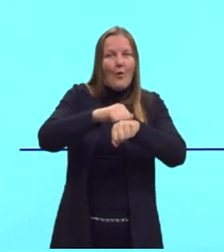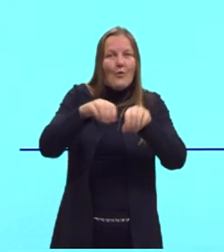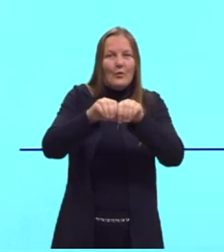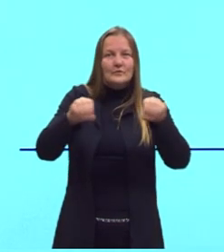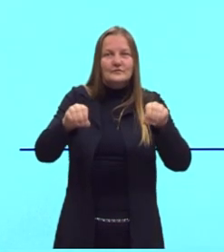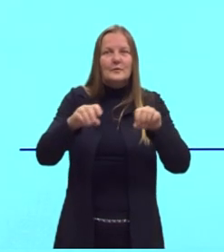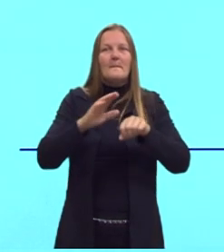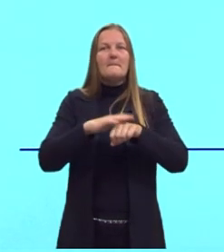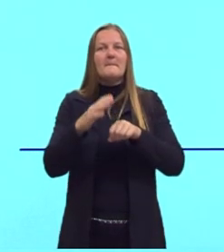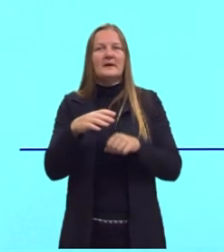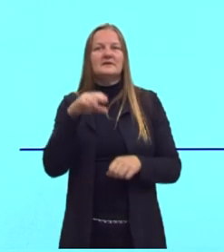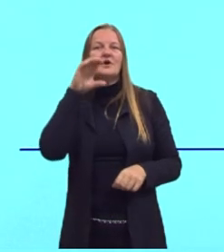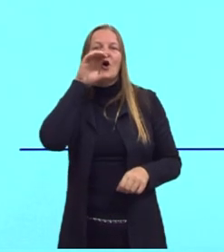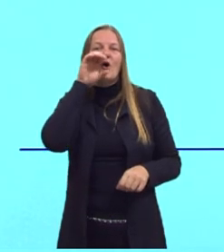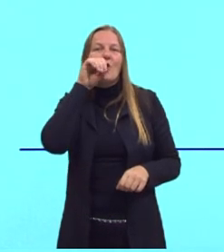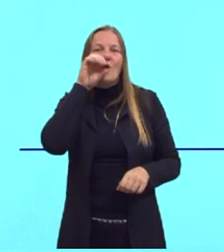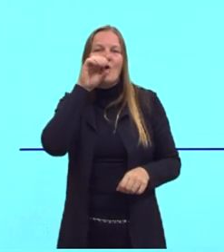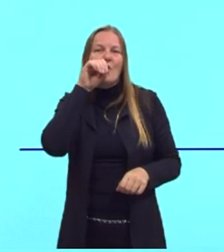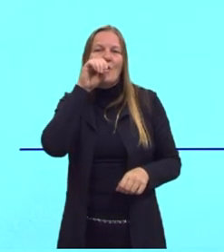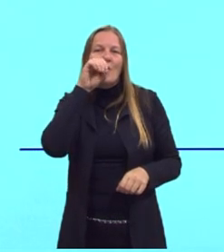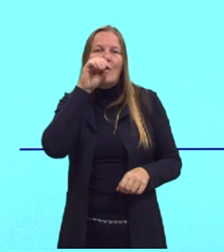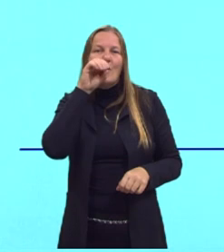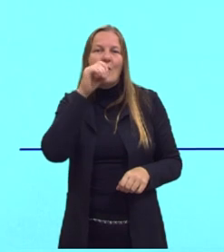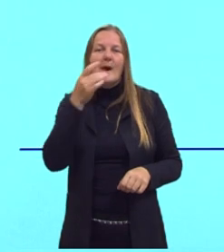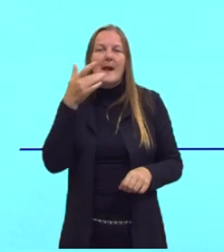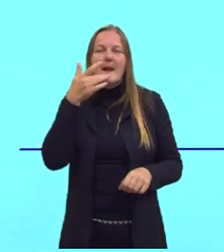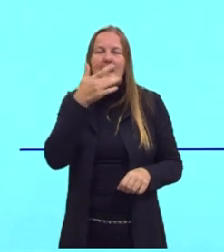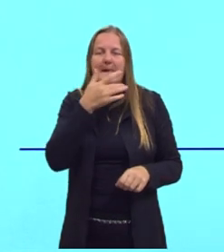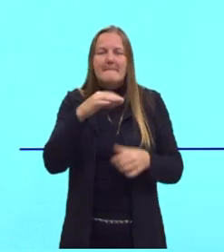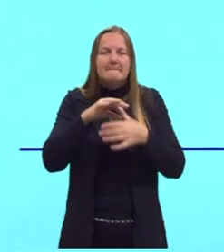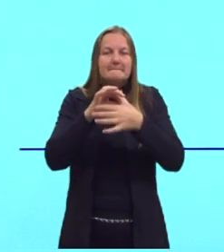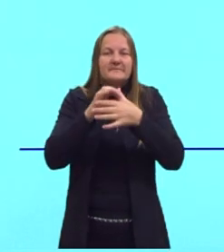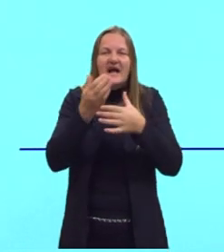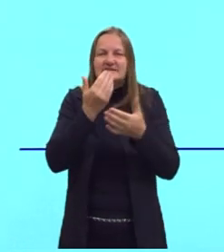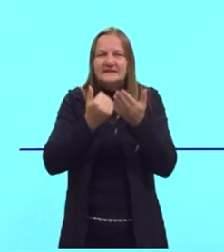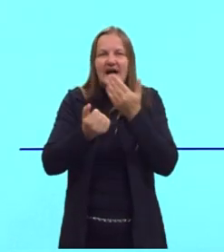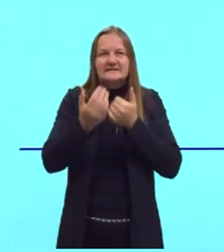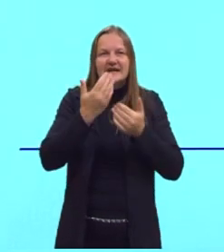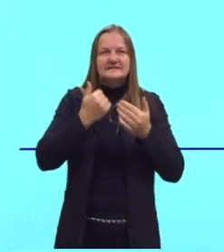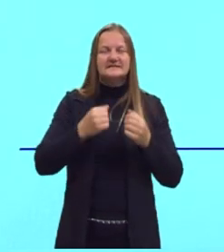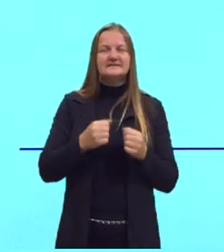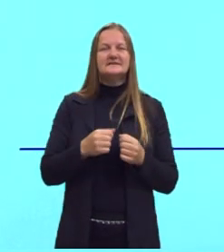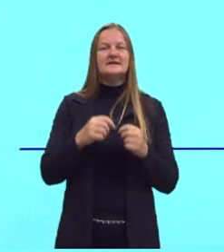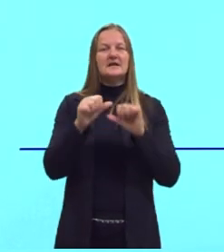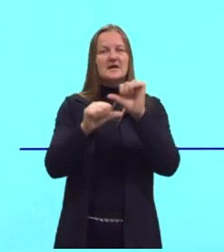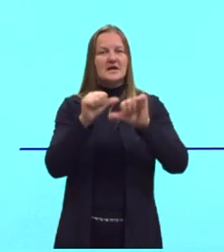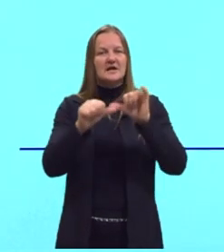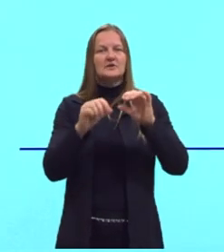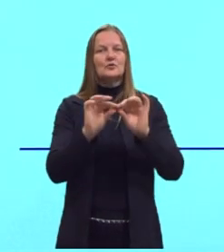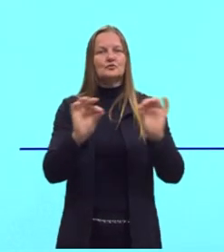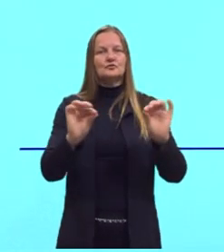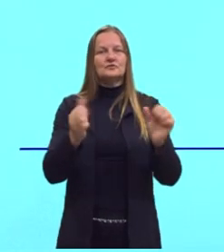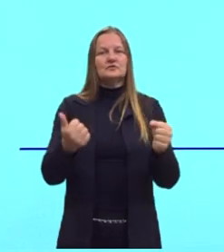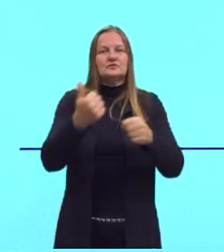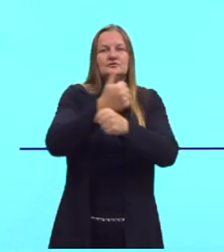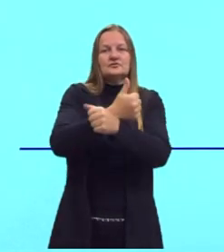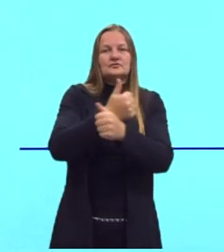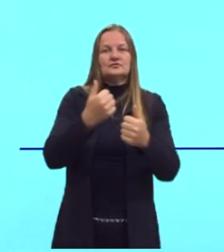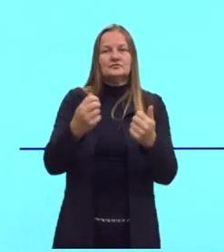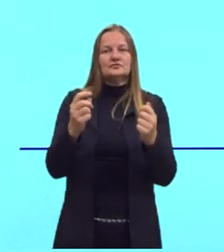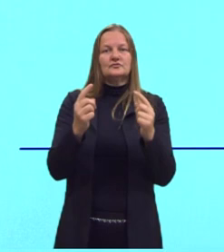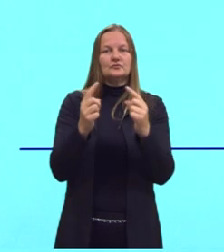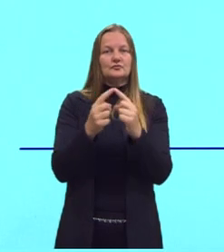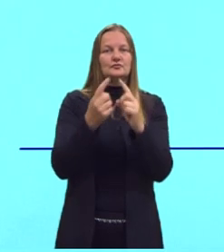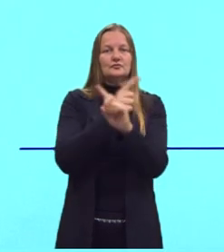simples e o composto vai ser o cachorro comendo o bife. Então, é uma reação de simples troca. É